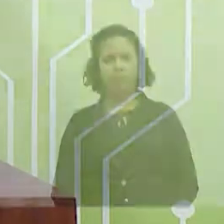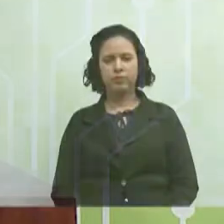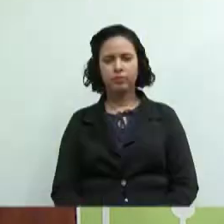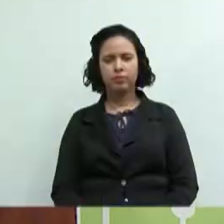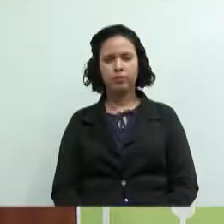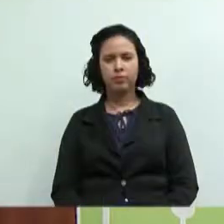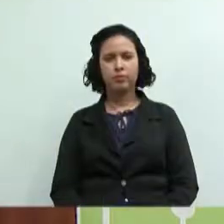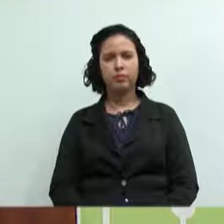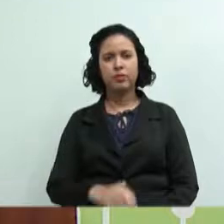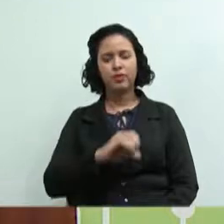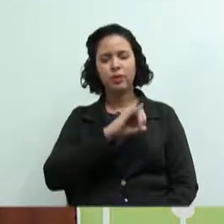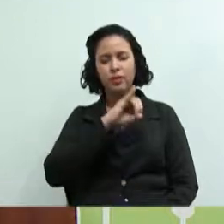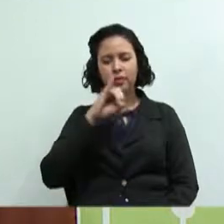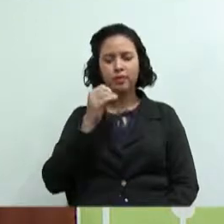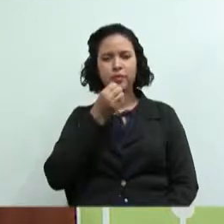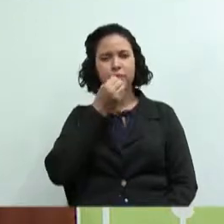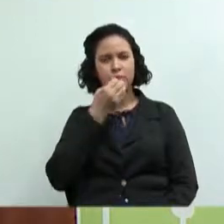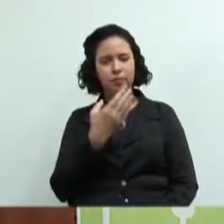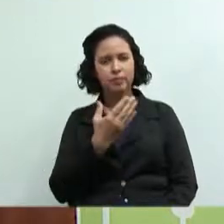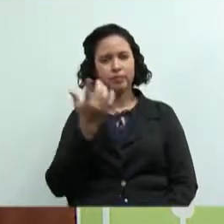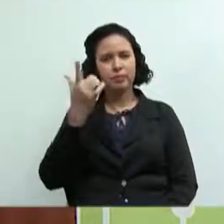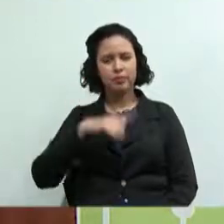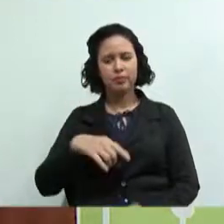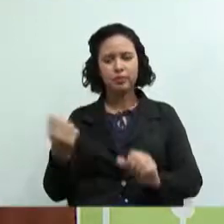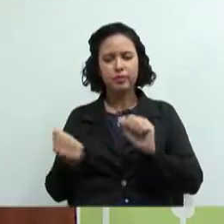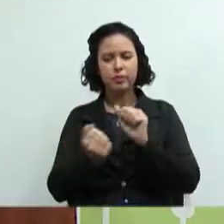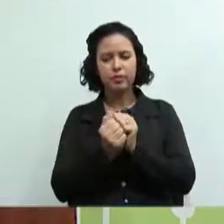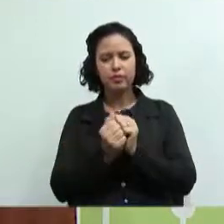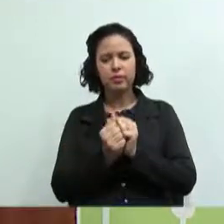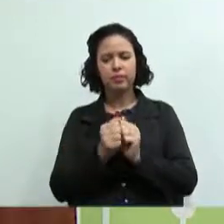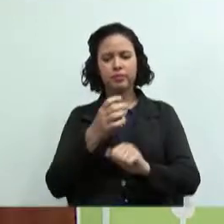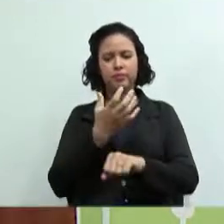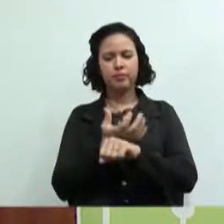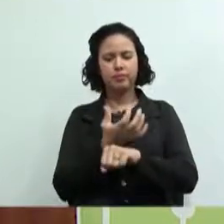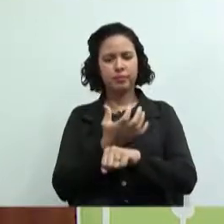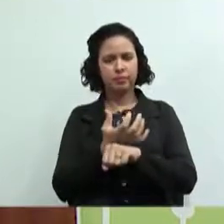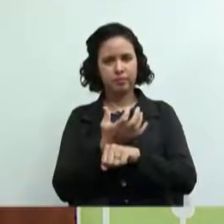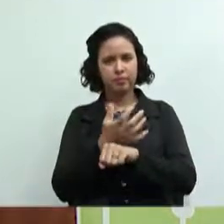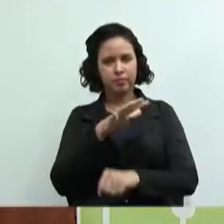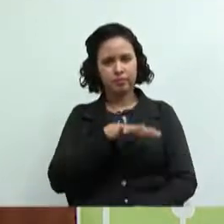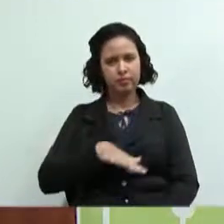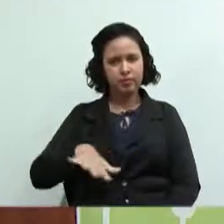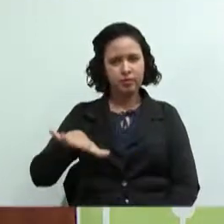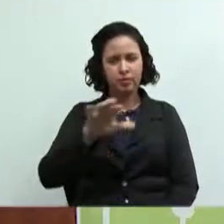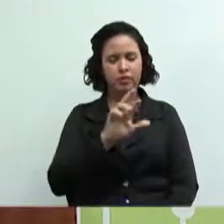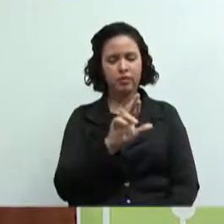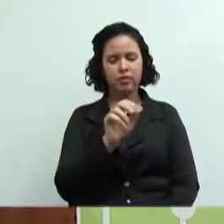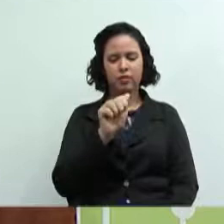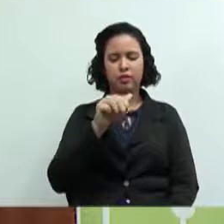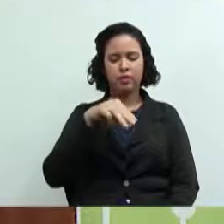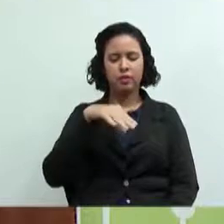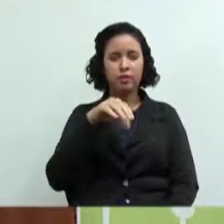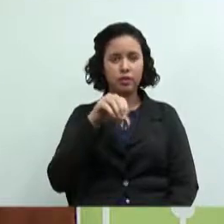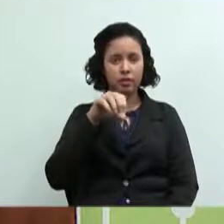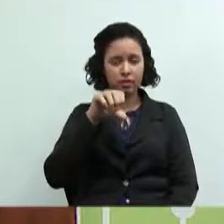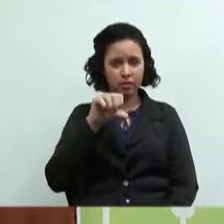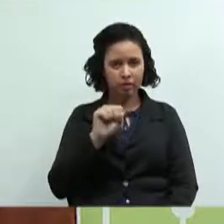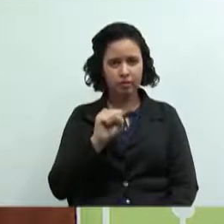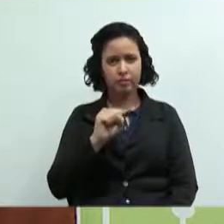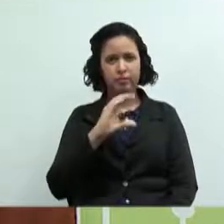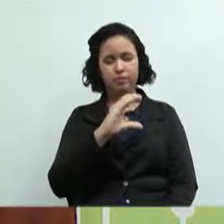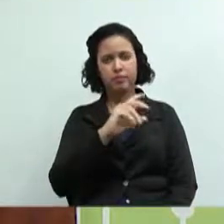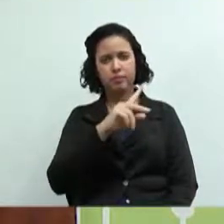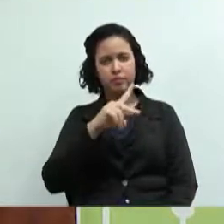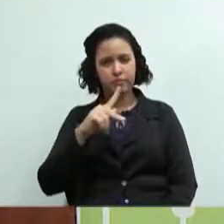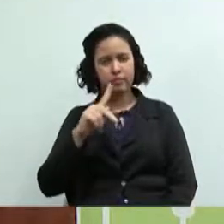Olá, como estão? Mais uma vez juntos aqui para a nossa disciplina, Ramos do Cooperativismo, nessa jornada de vocês no curso